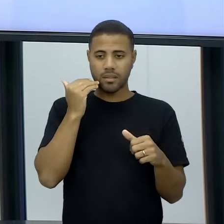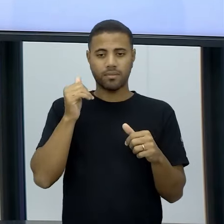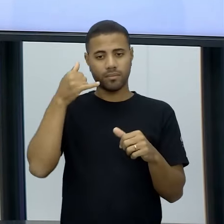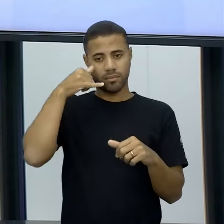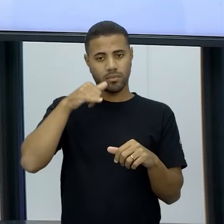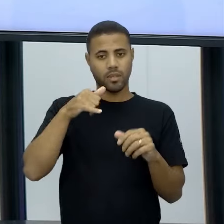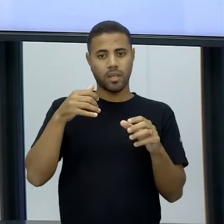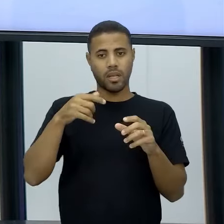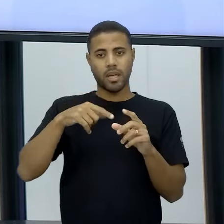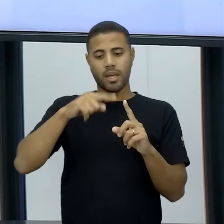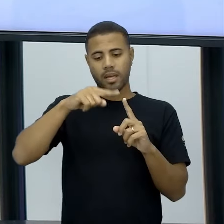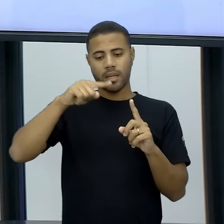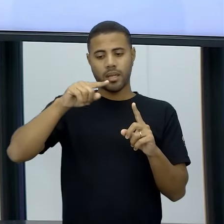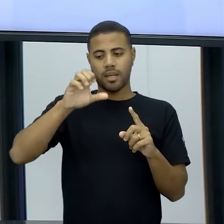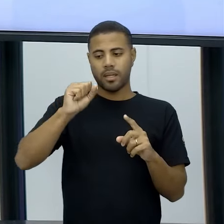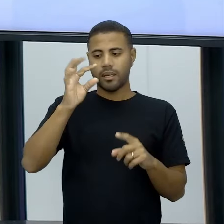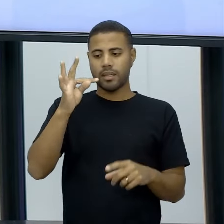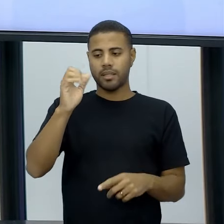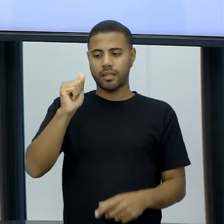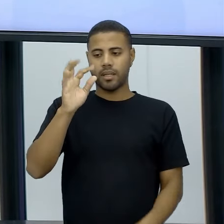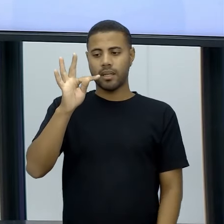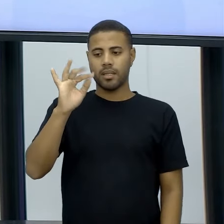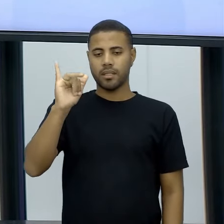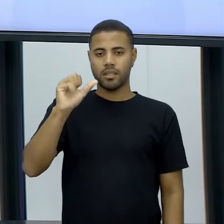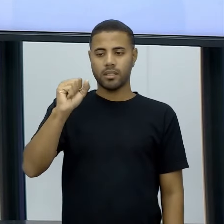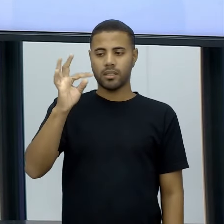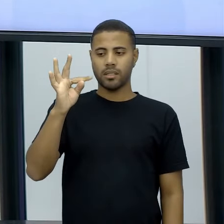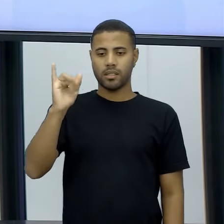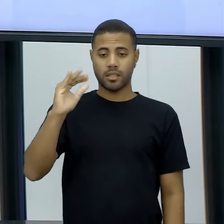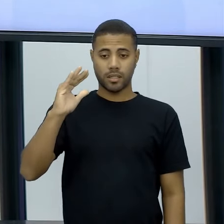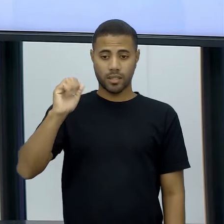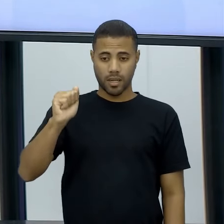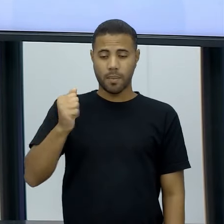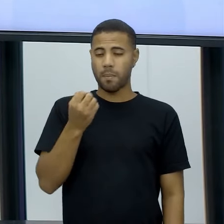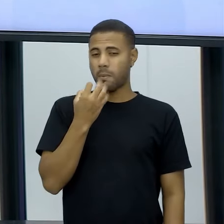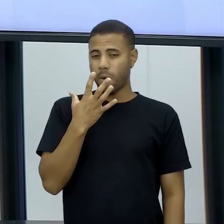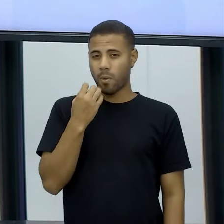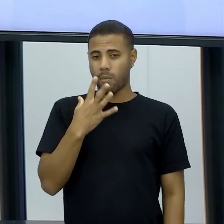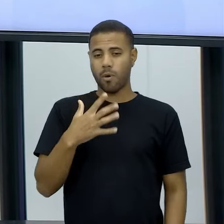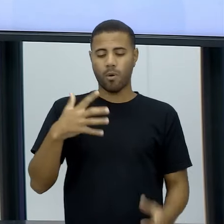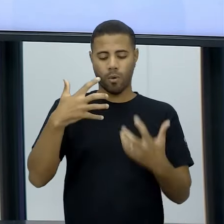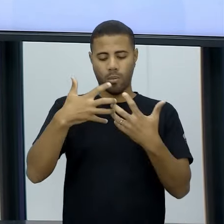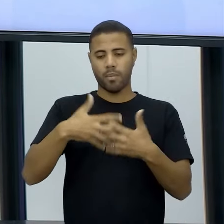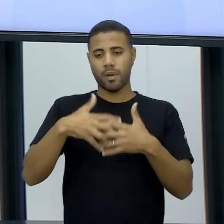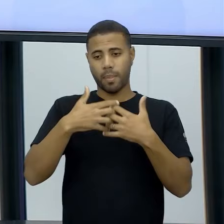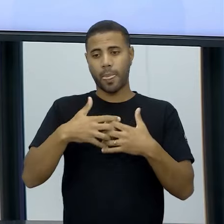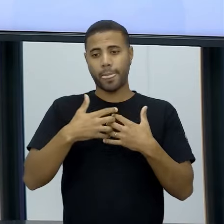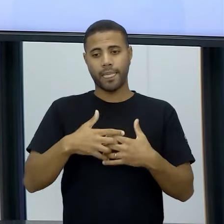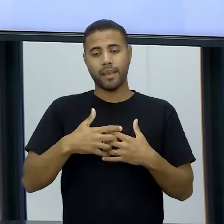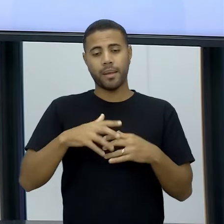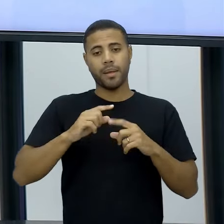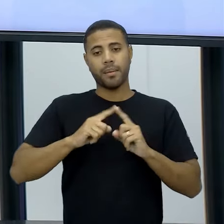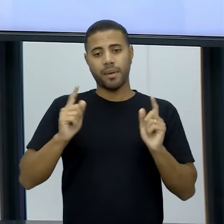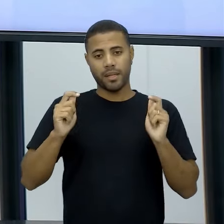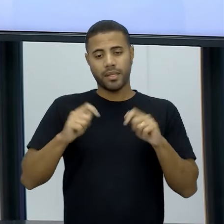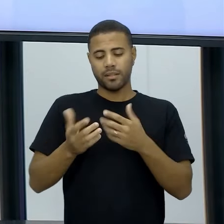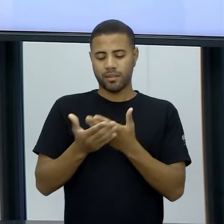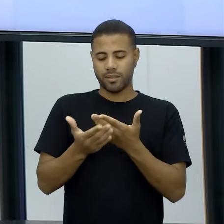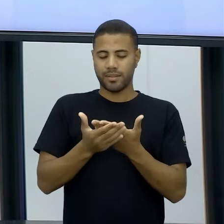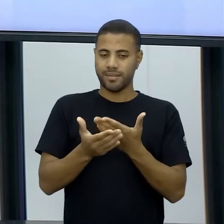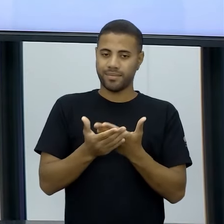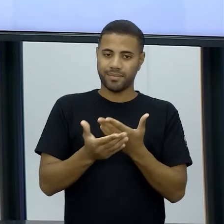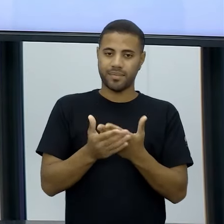de bom. Estatística é muito, é muito complexo, tá? Mas o que você tiver especificamente aí é a possibilidade de estudar